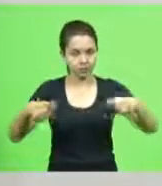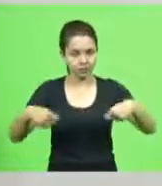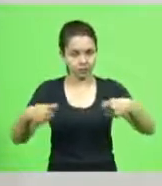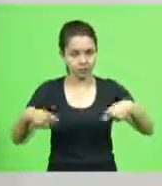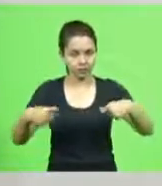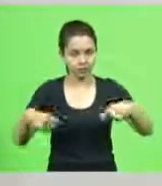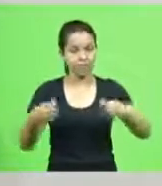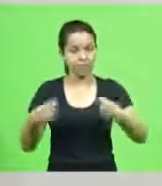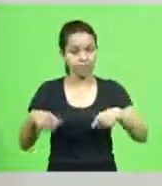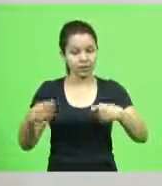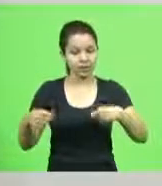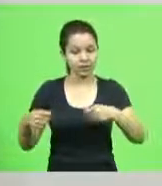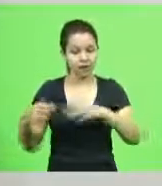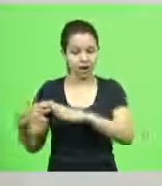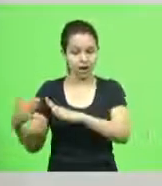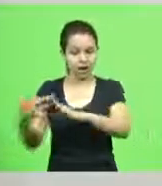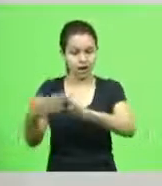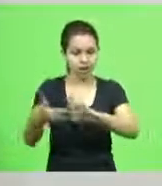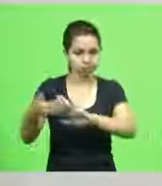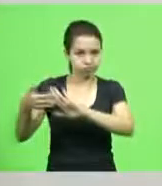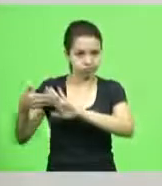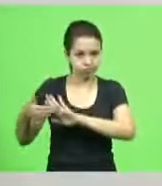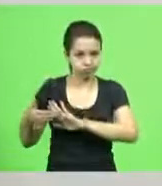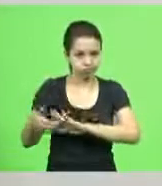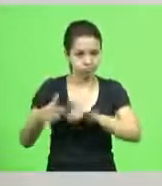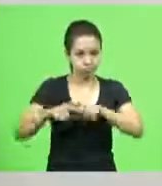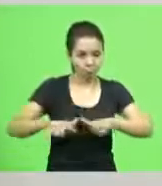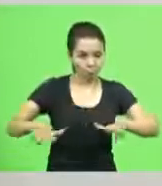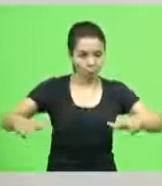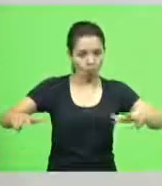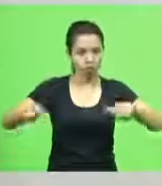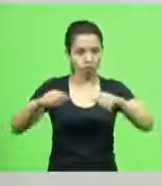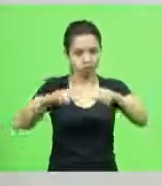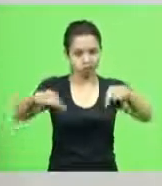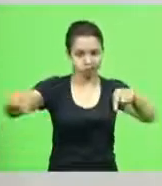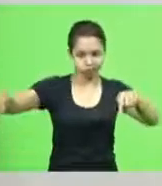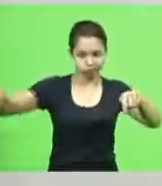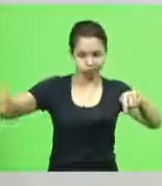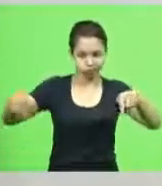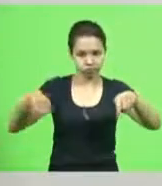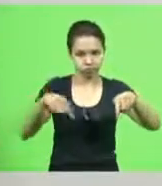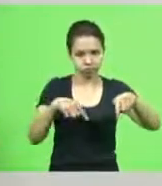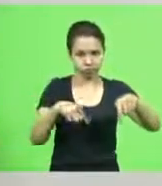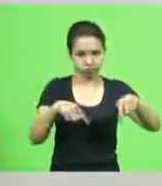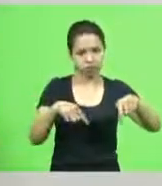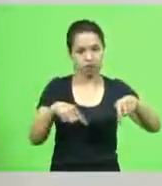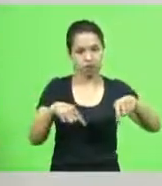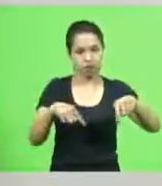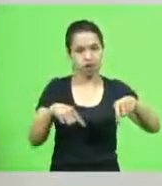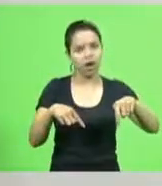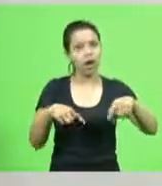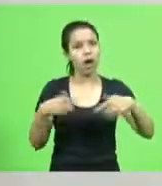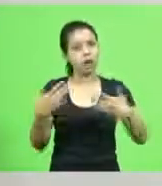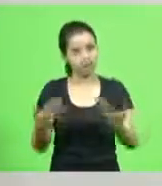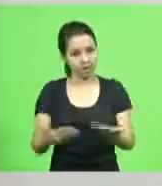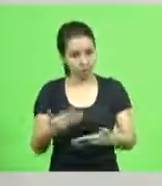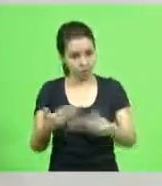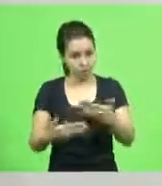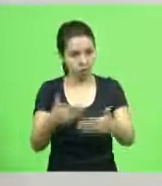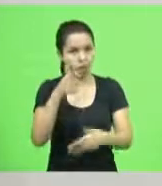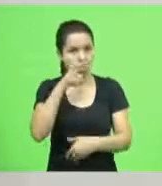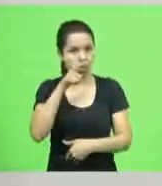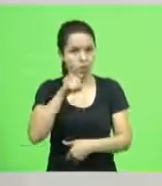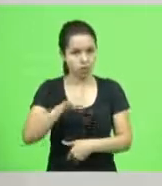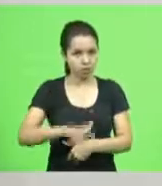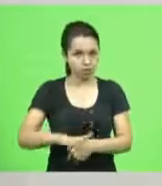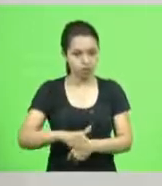desapropriar uma parte que está faltando ali no aeroporto de navegantes para então fazer a